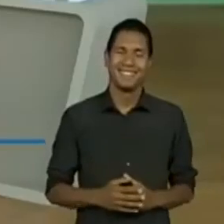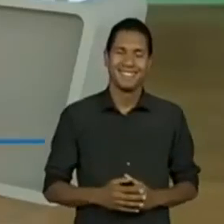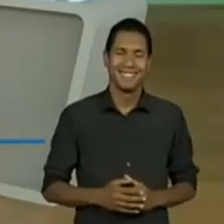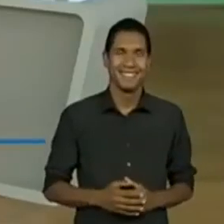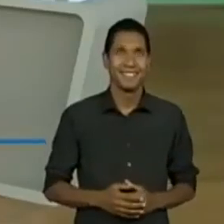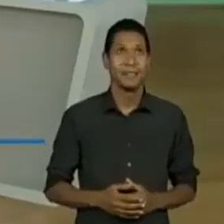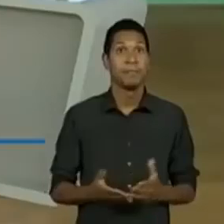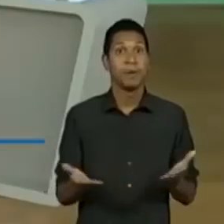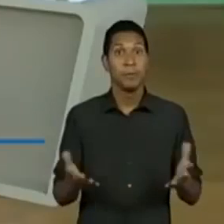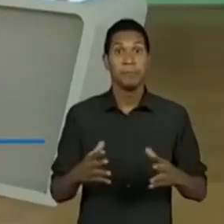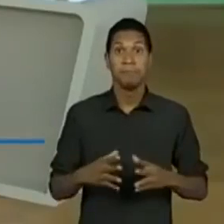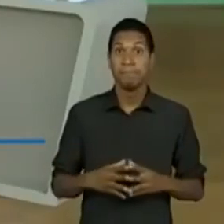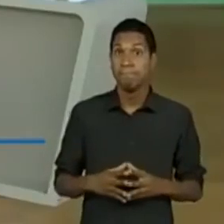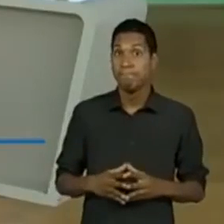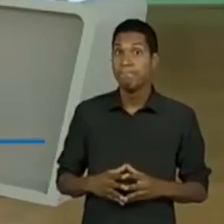só.